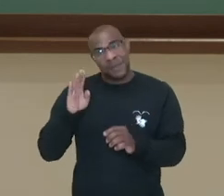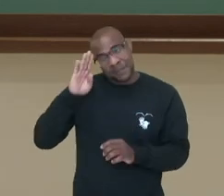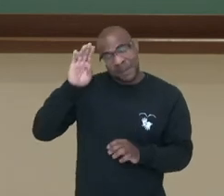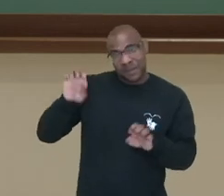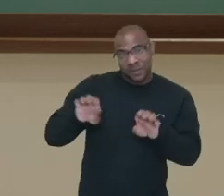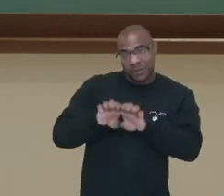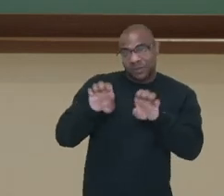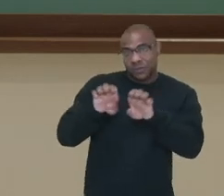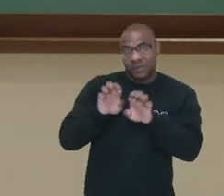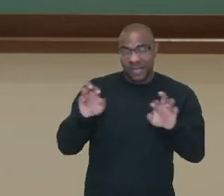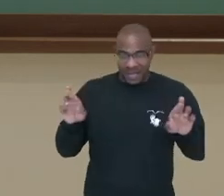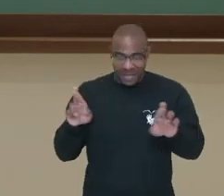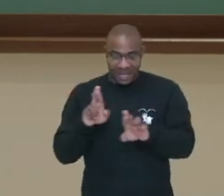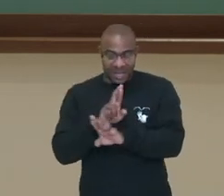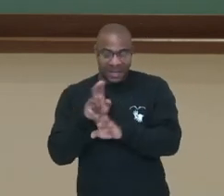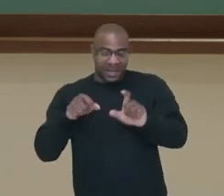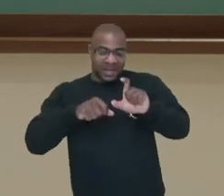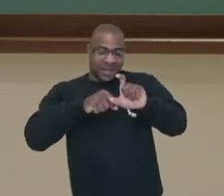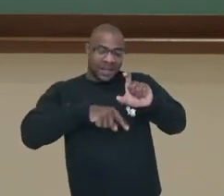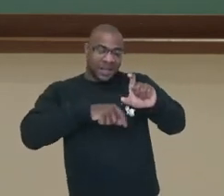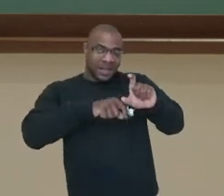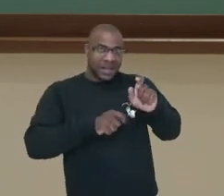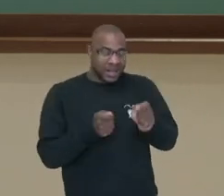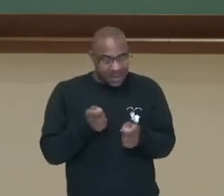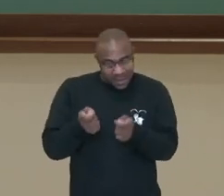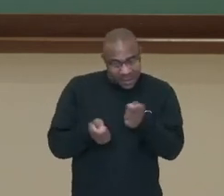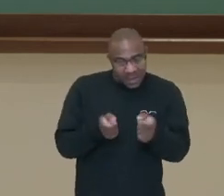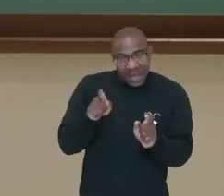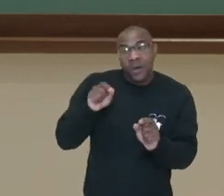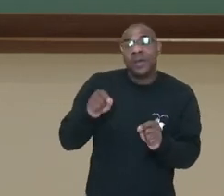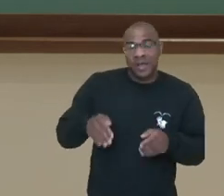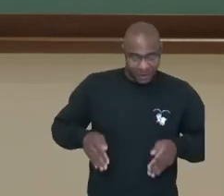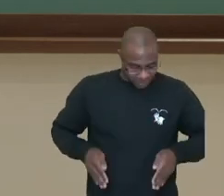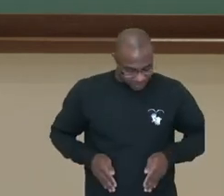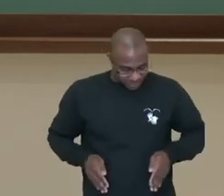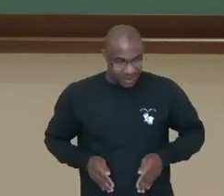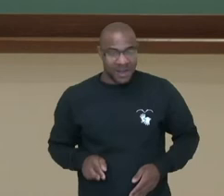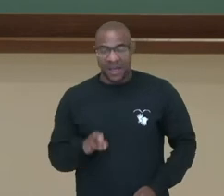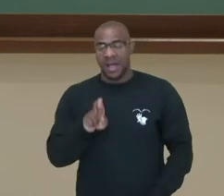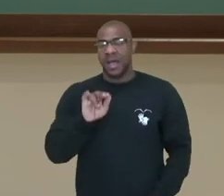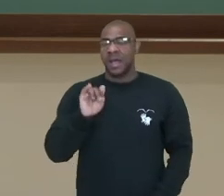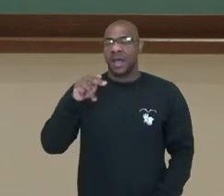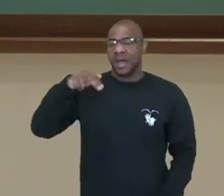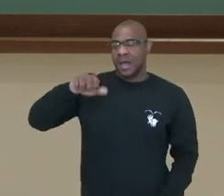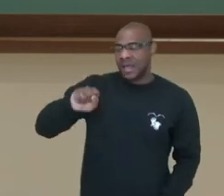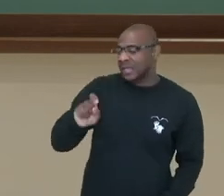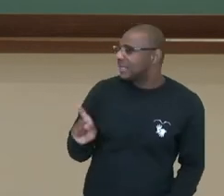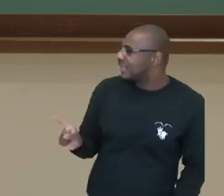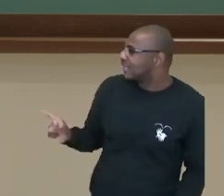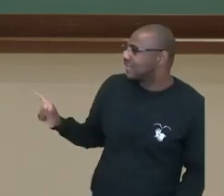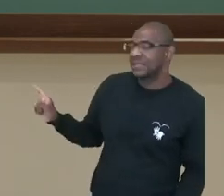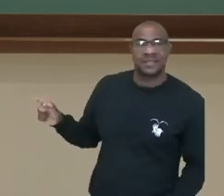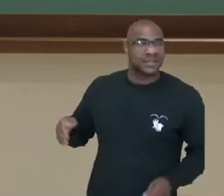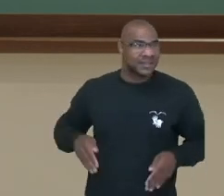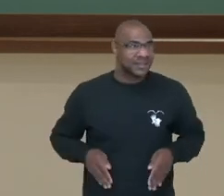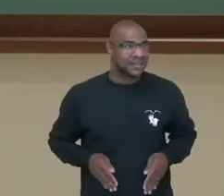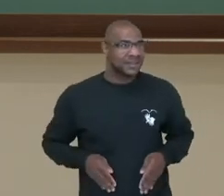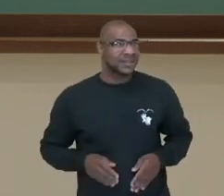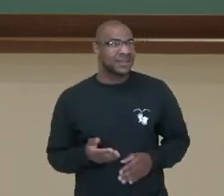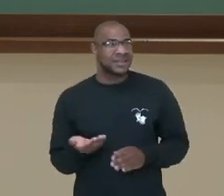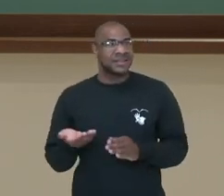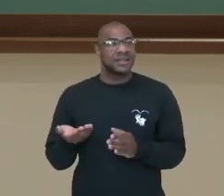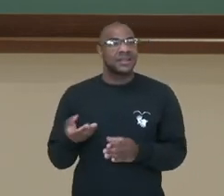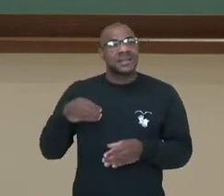relacionadas à excreção e à osmoregulação são os rins. E aqui na nossa coleguinha aqui, ela vai mostrar aqui por dentro, né?